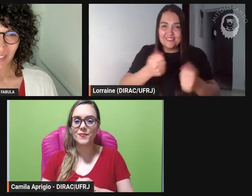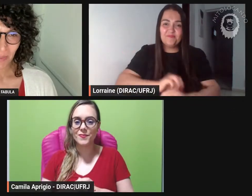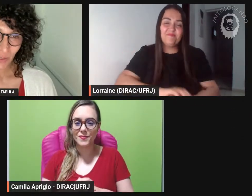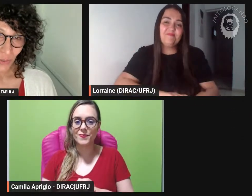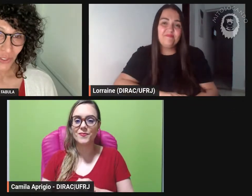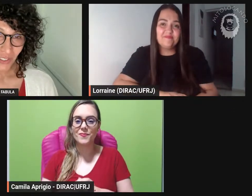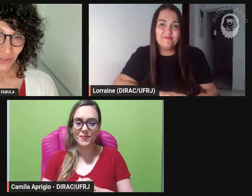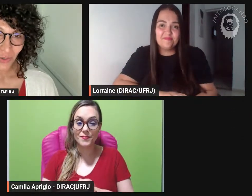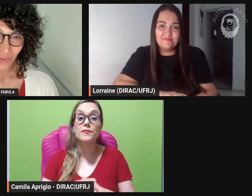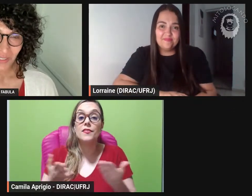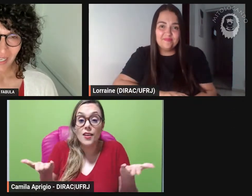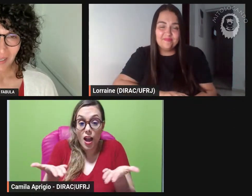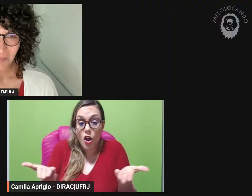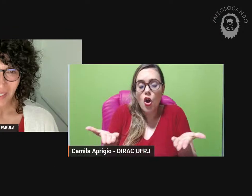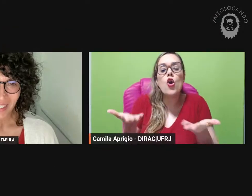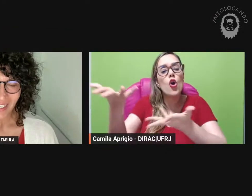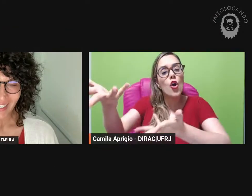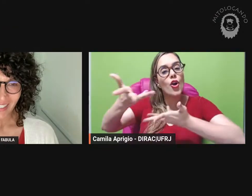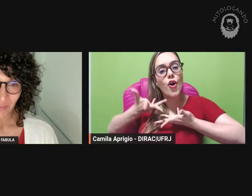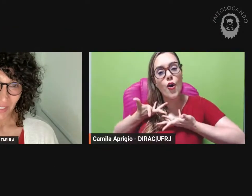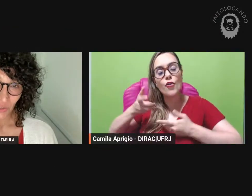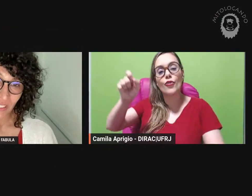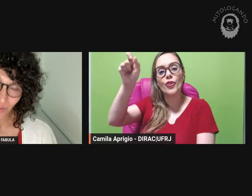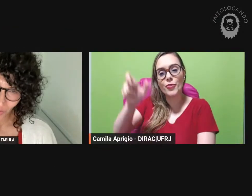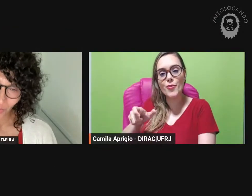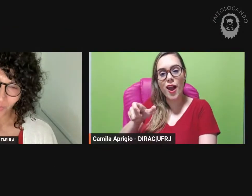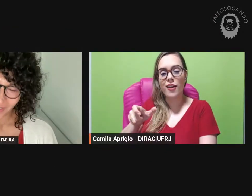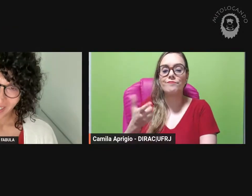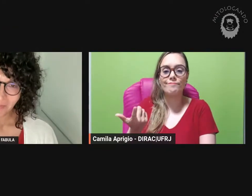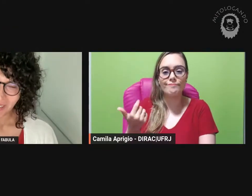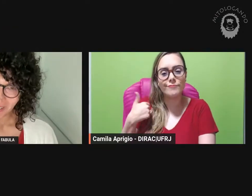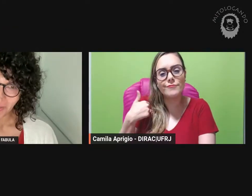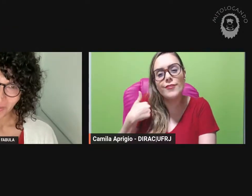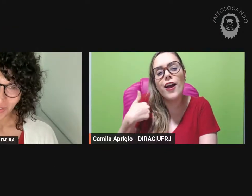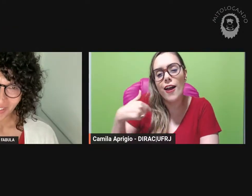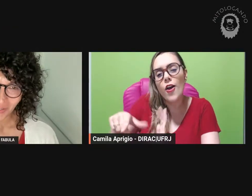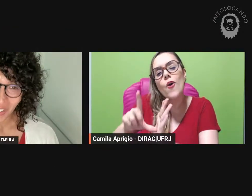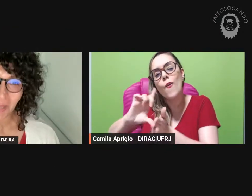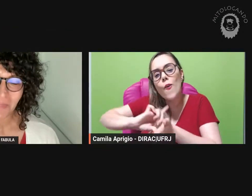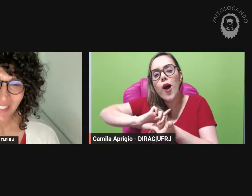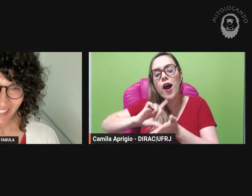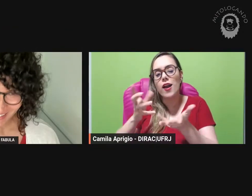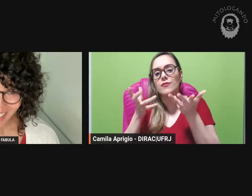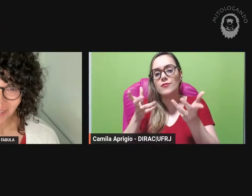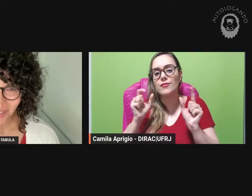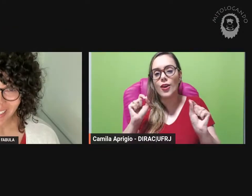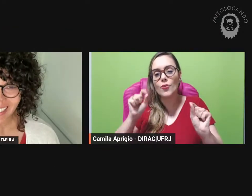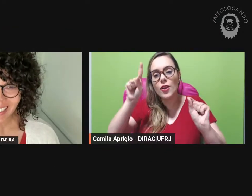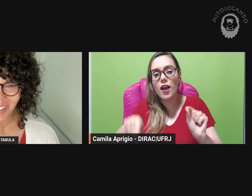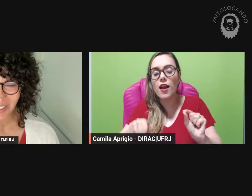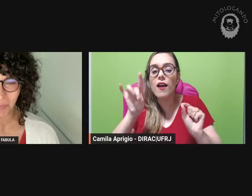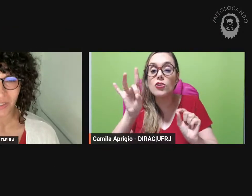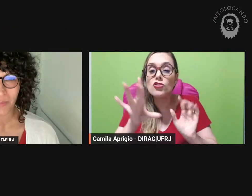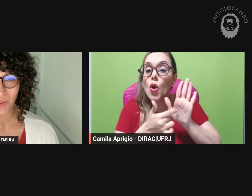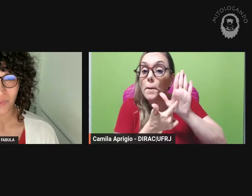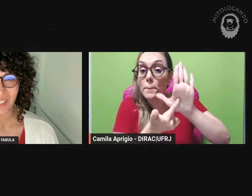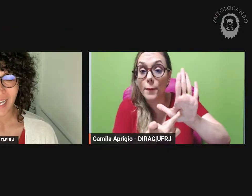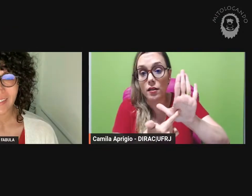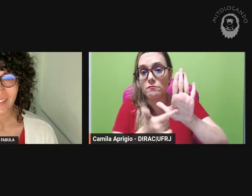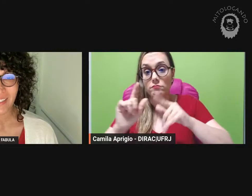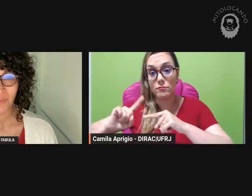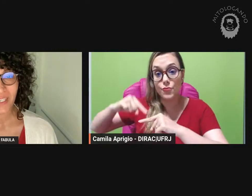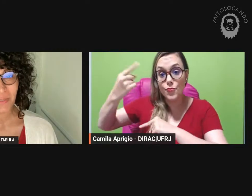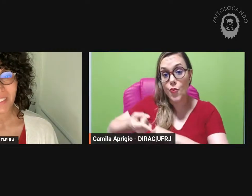e para isso eu gostaria de convidar na verdade antes de convidar perdão eu gostaria de apresentar a vocês a nossa próxima